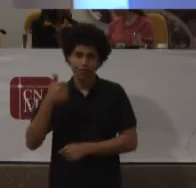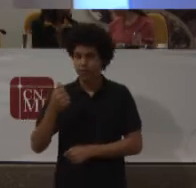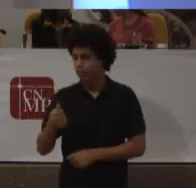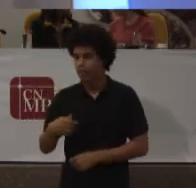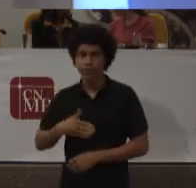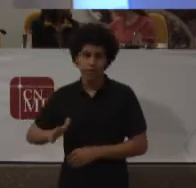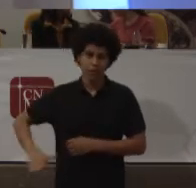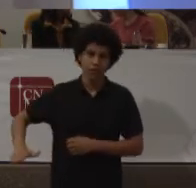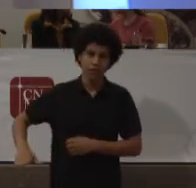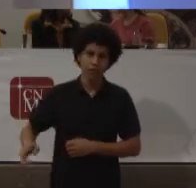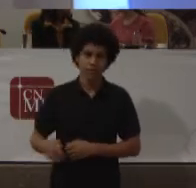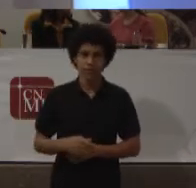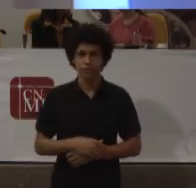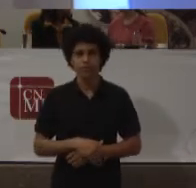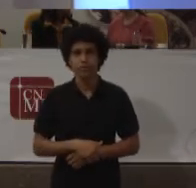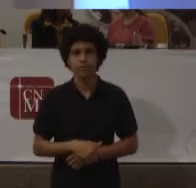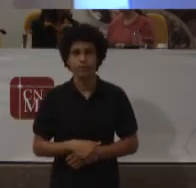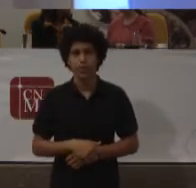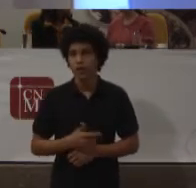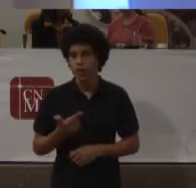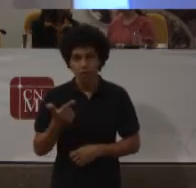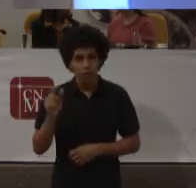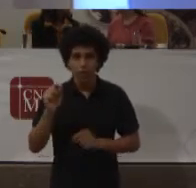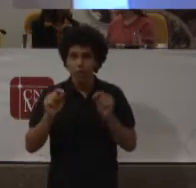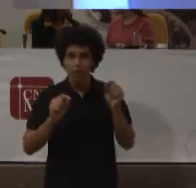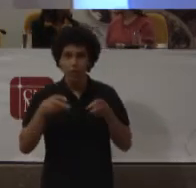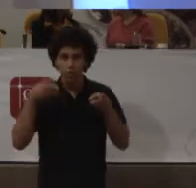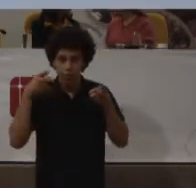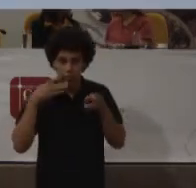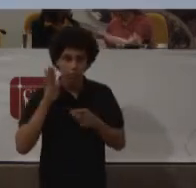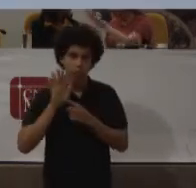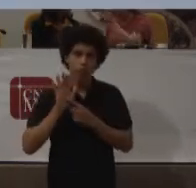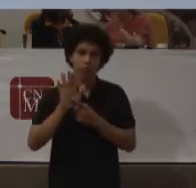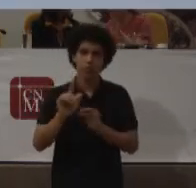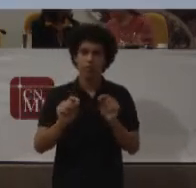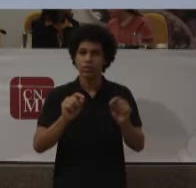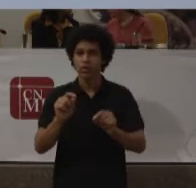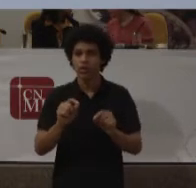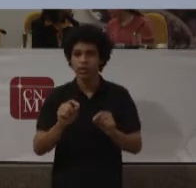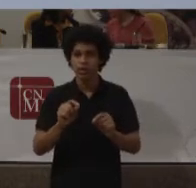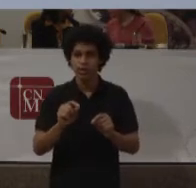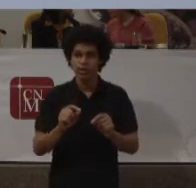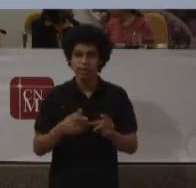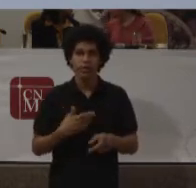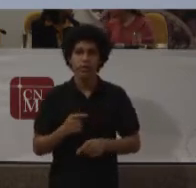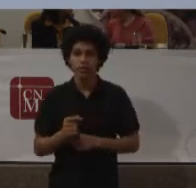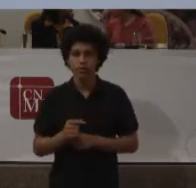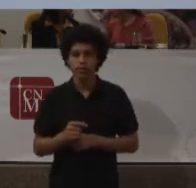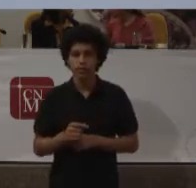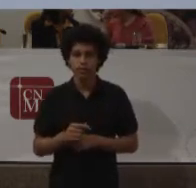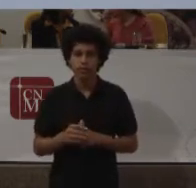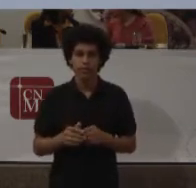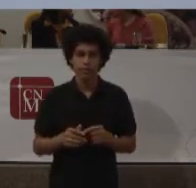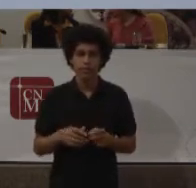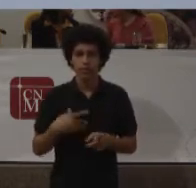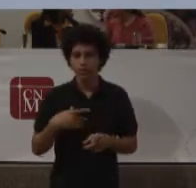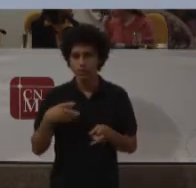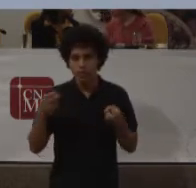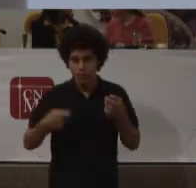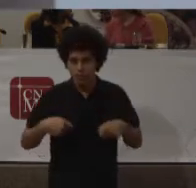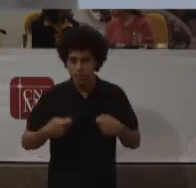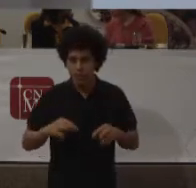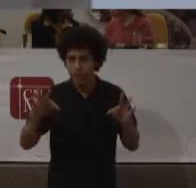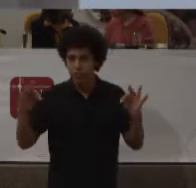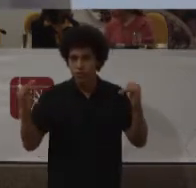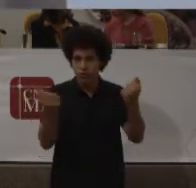com certeza Mostra A relevância E a razão De ser Que estejamos Todos agora